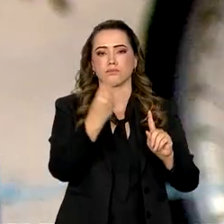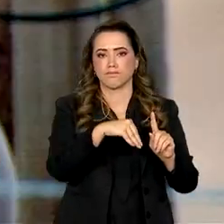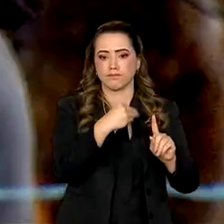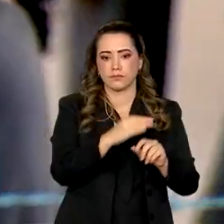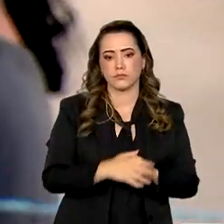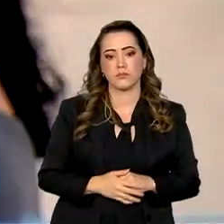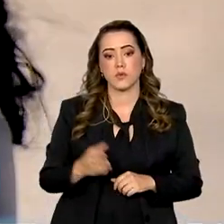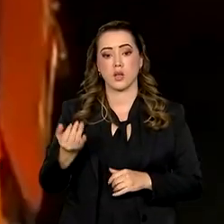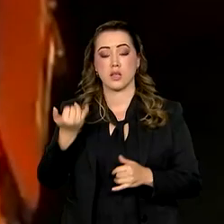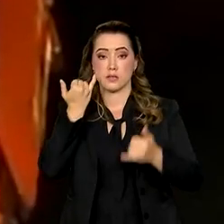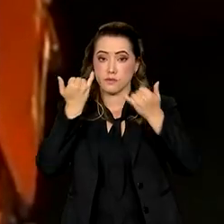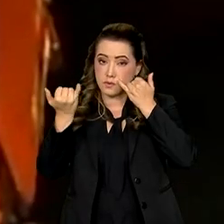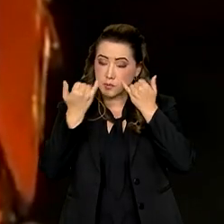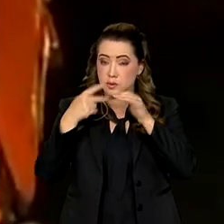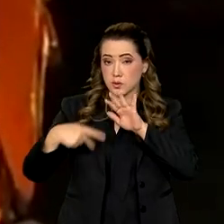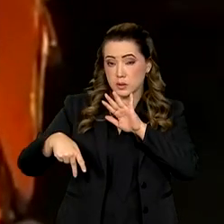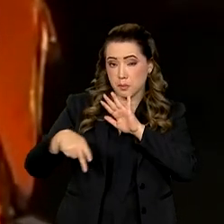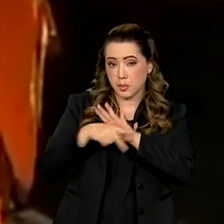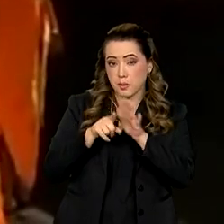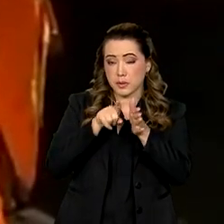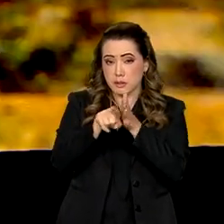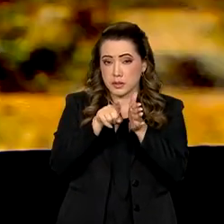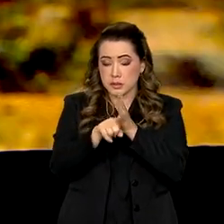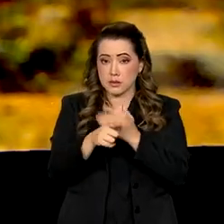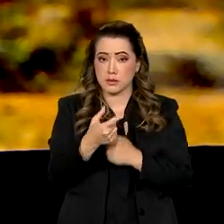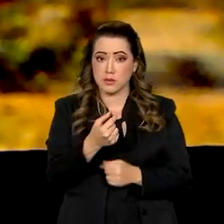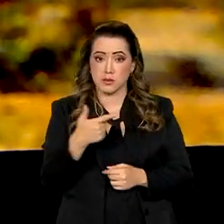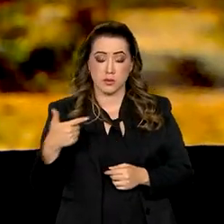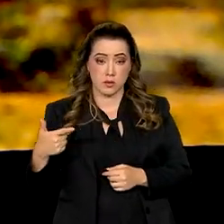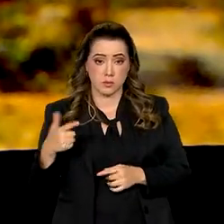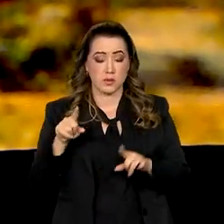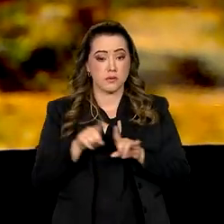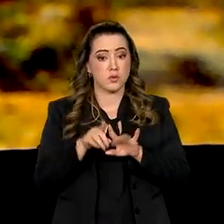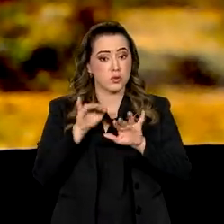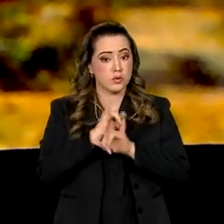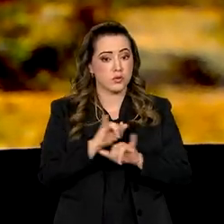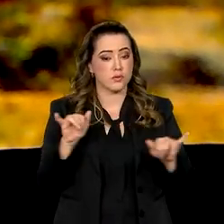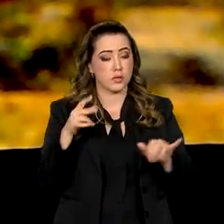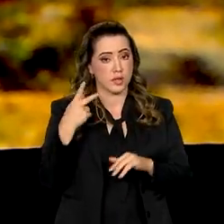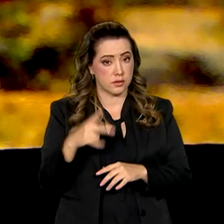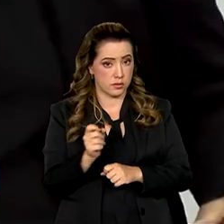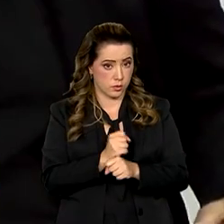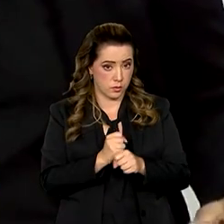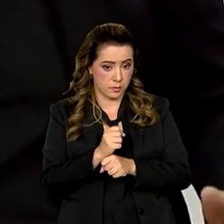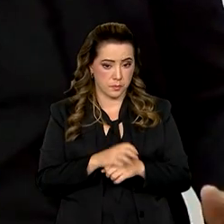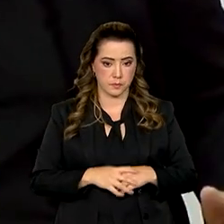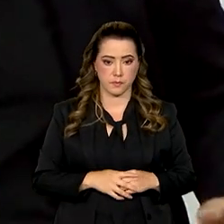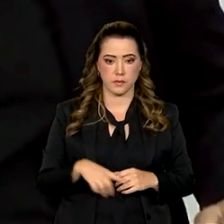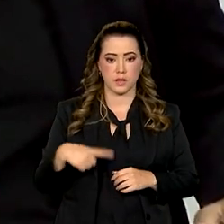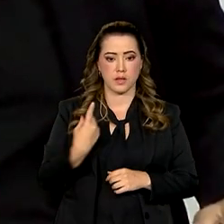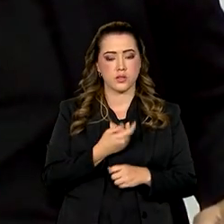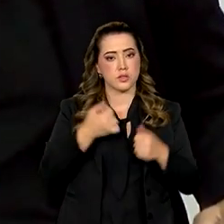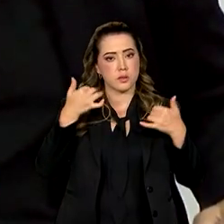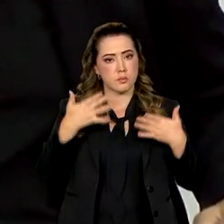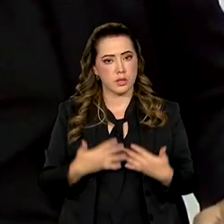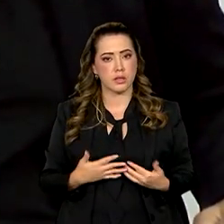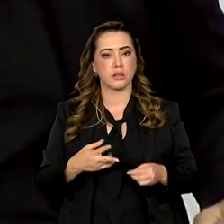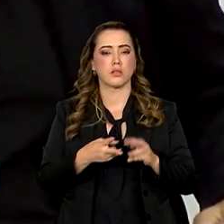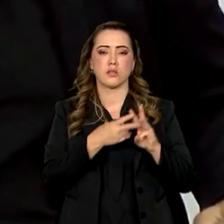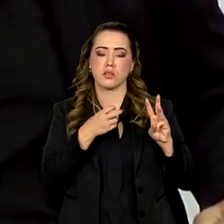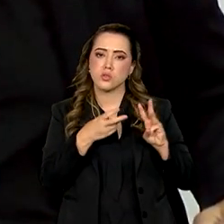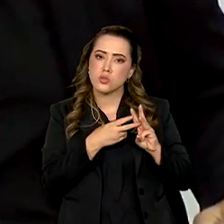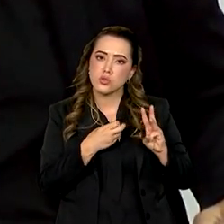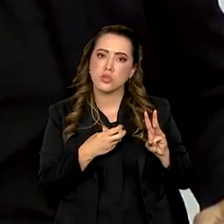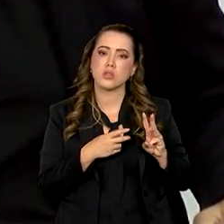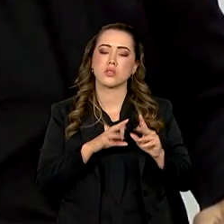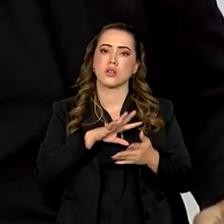Os dados são no Censo 2022, divulgados no começo deste ano. Estamos falando de indígenas, quilombolas,